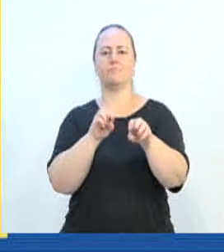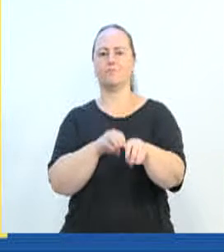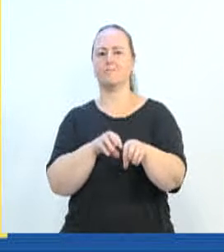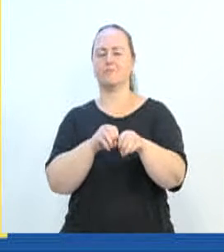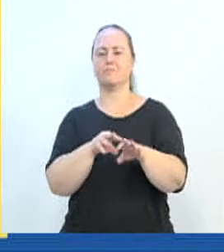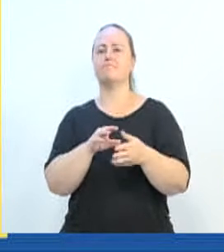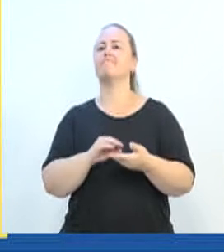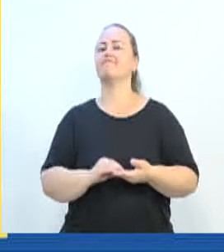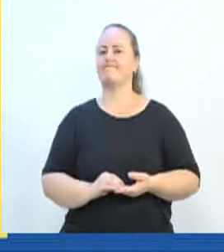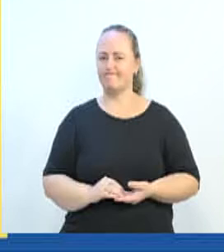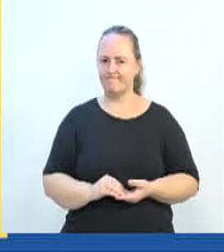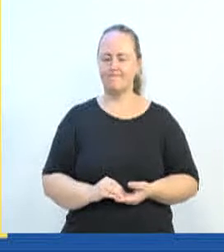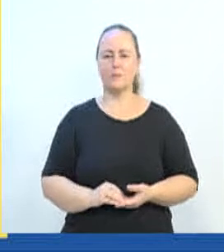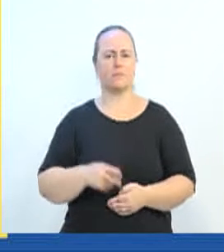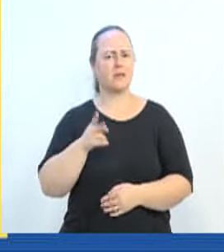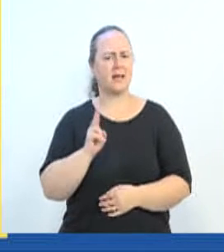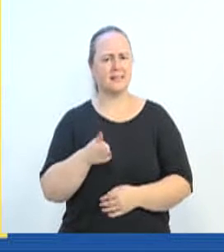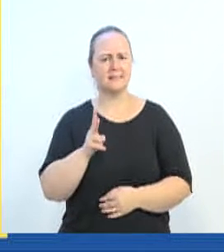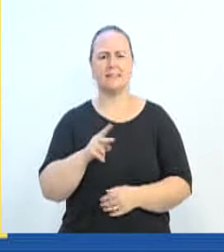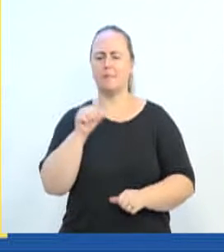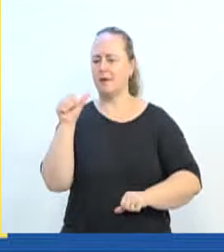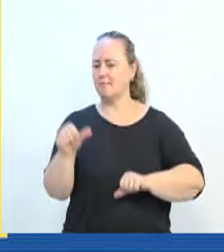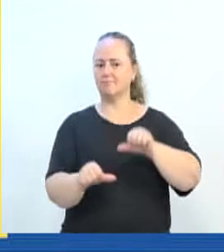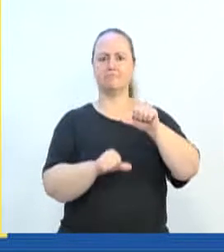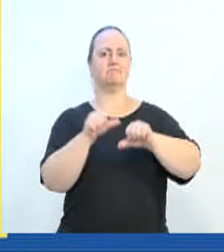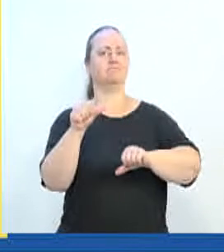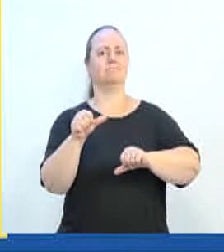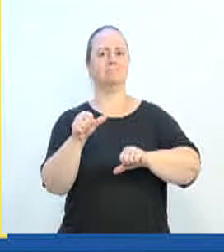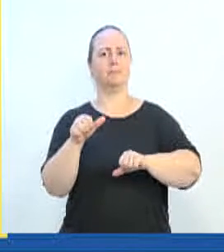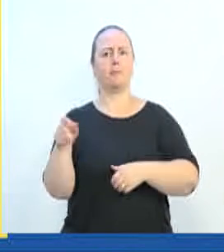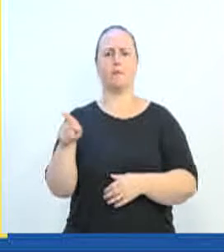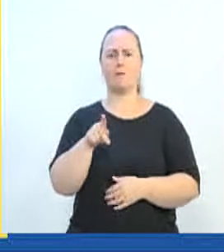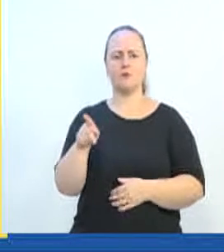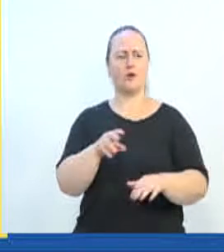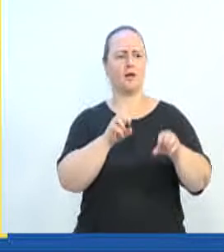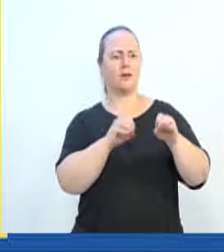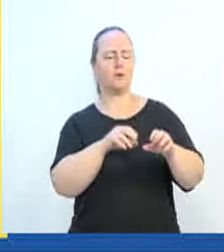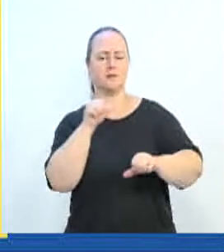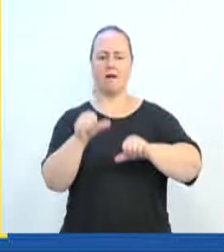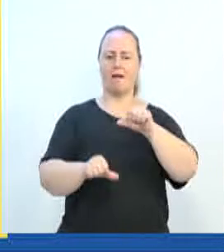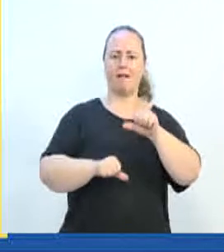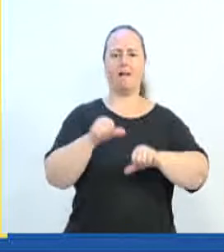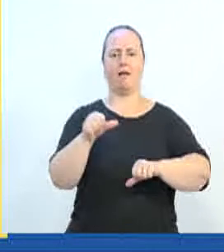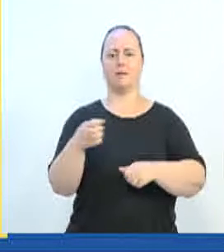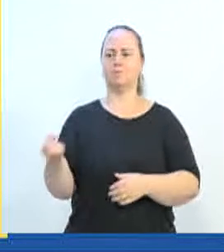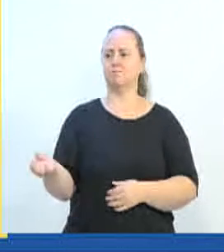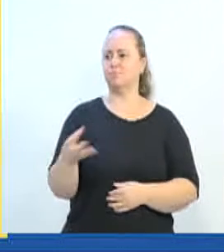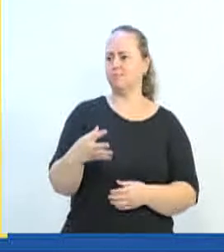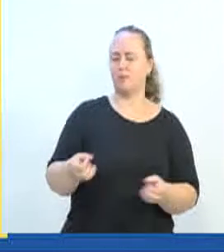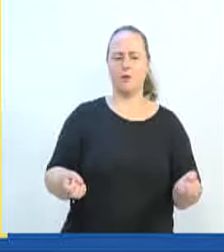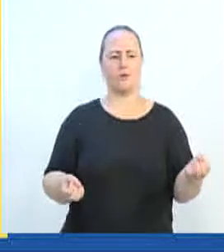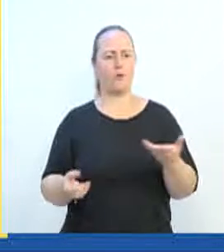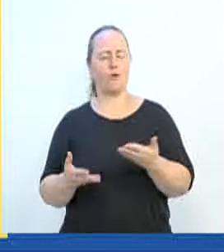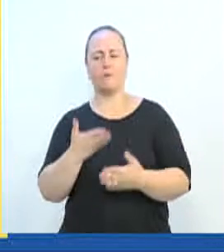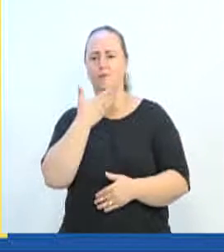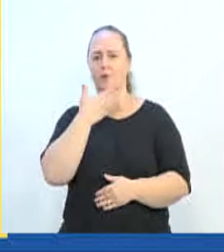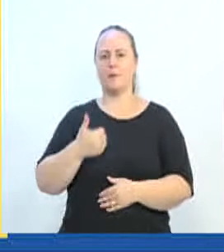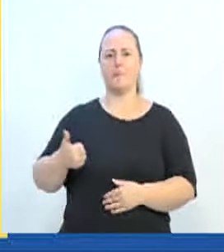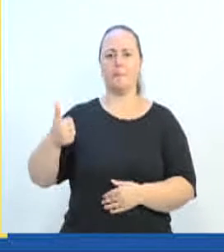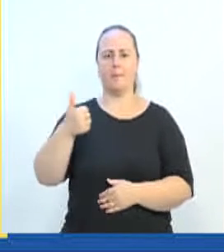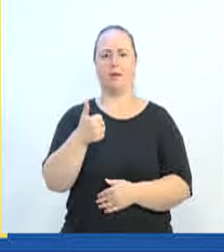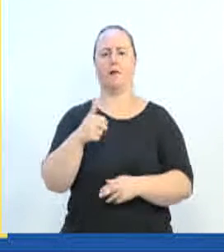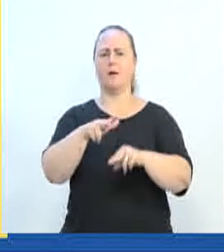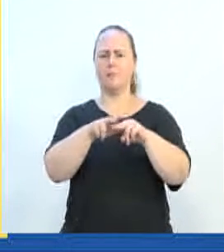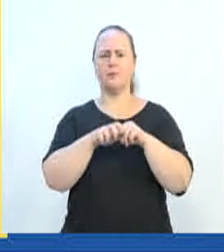estão sempre em constante transformação, vereador Gilson. Atualização e busca de melhorias é de suma